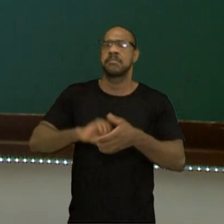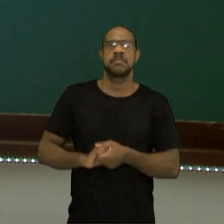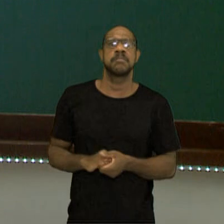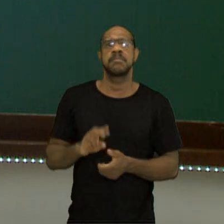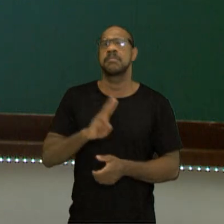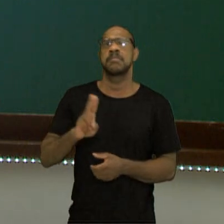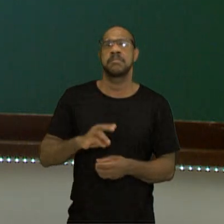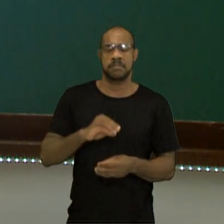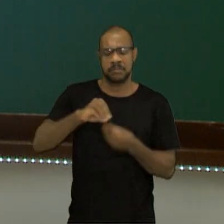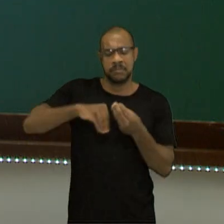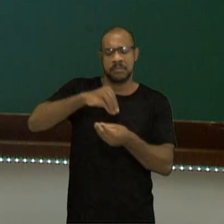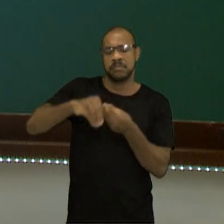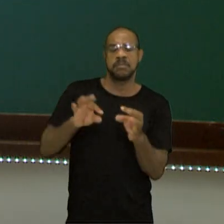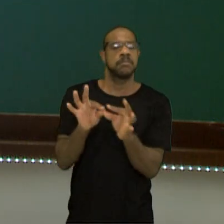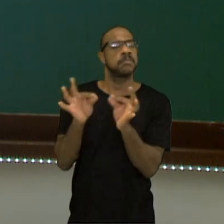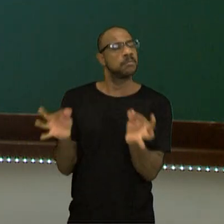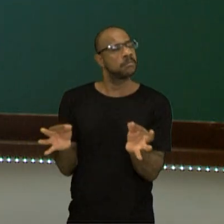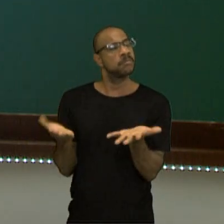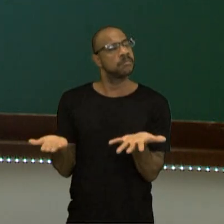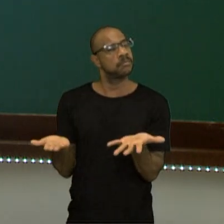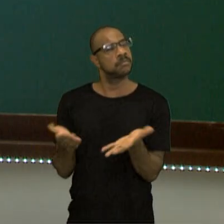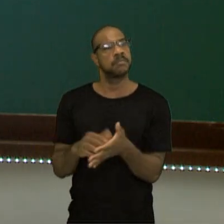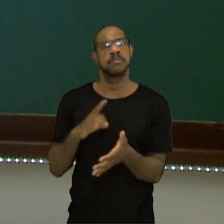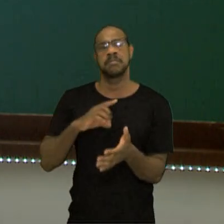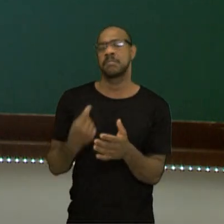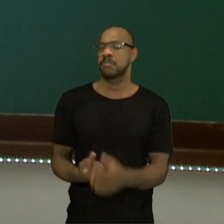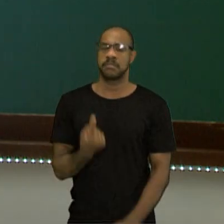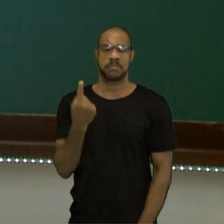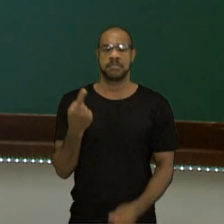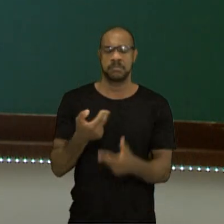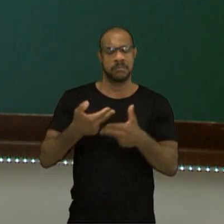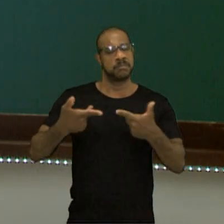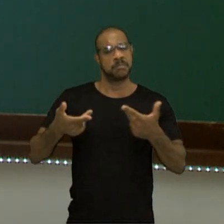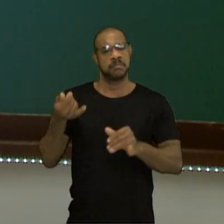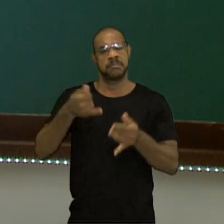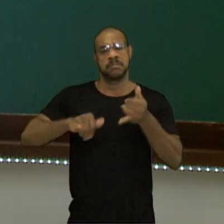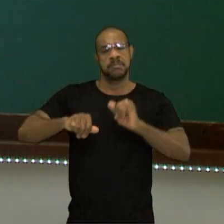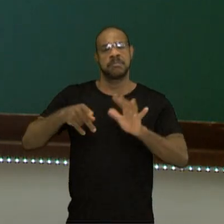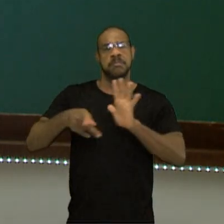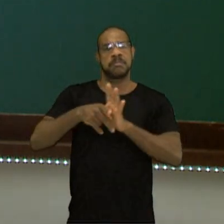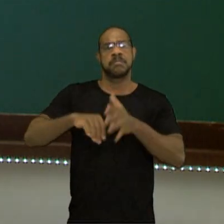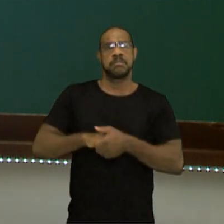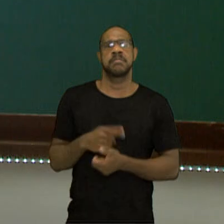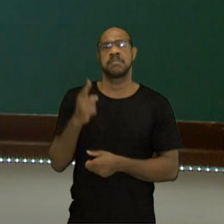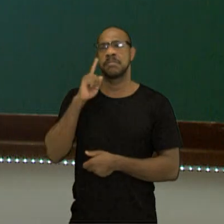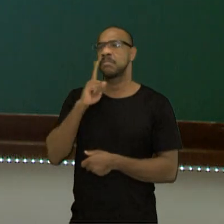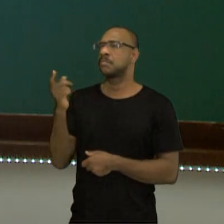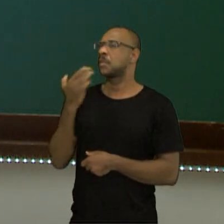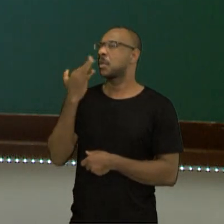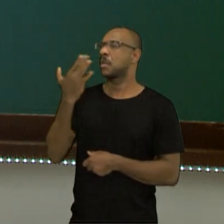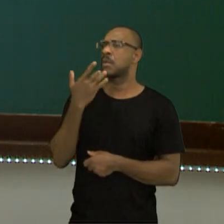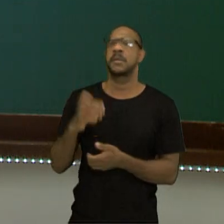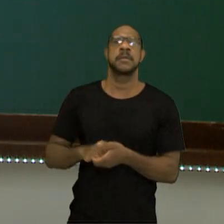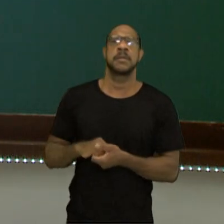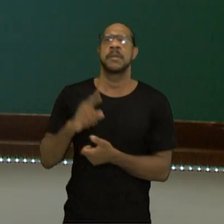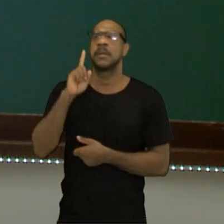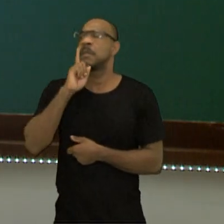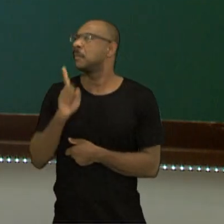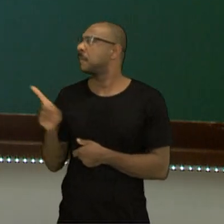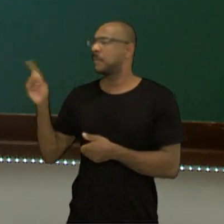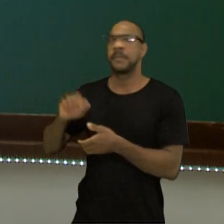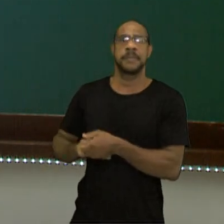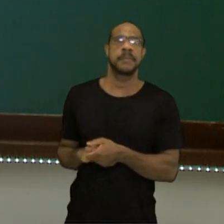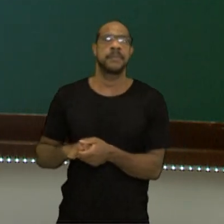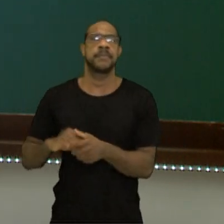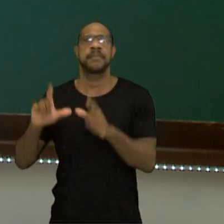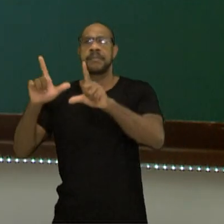substâncias simples. É aquela que só tem um elemento químico. Então, reparem nas colorações das bolinhas. No primeiro exemplo, só